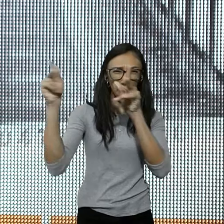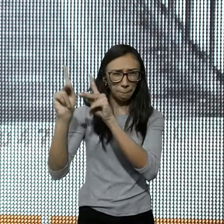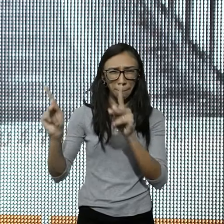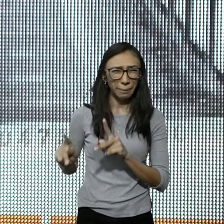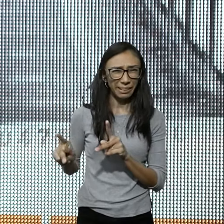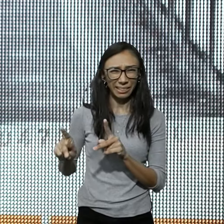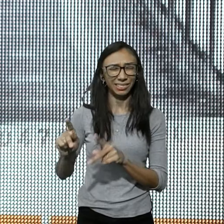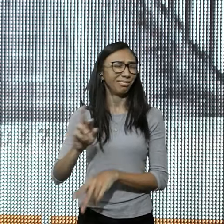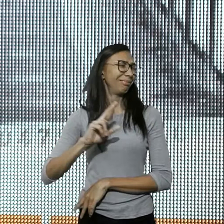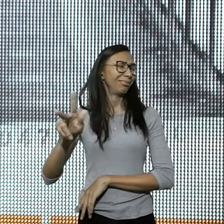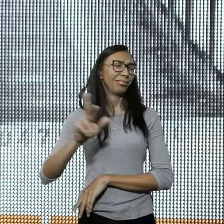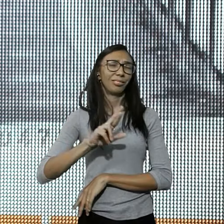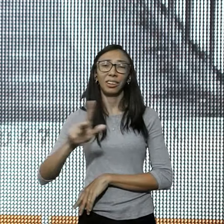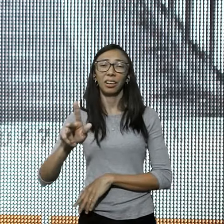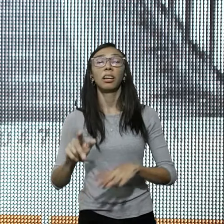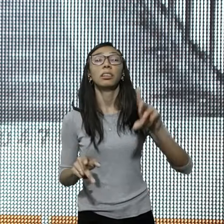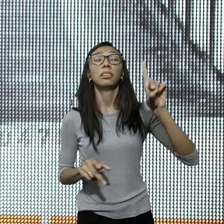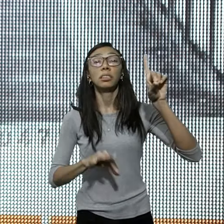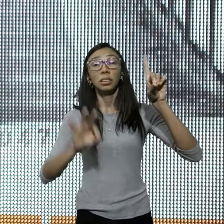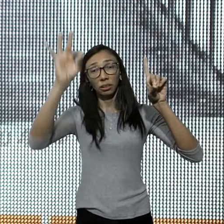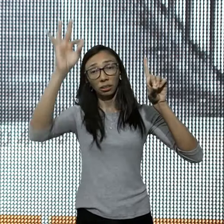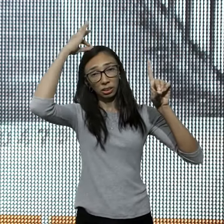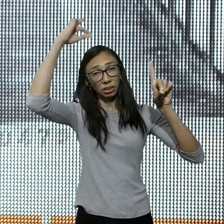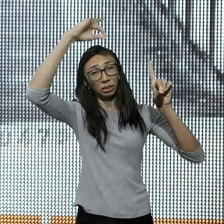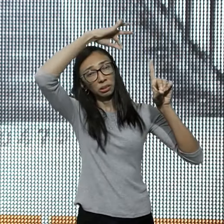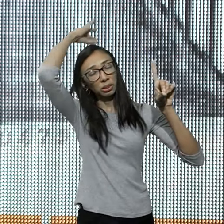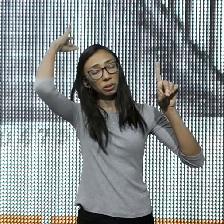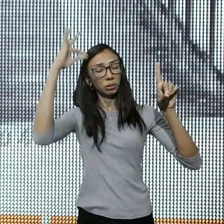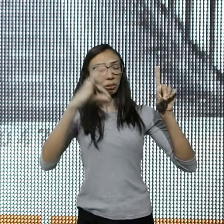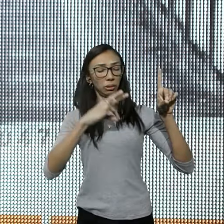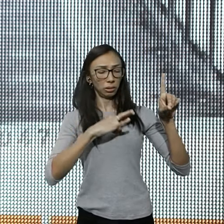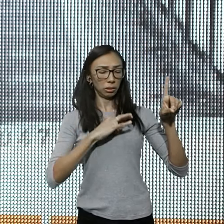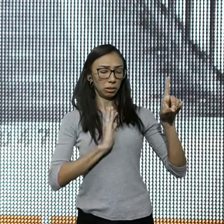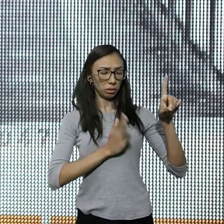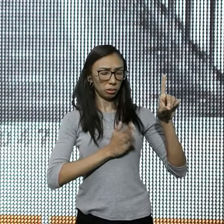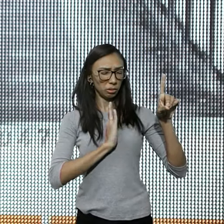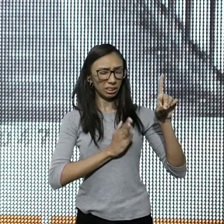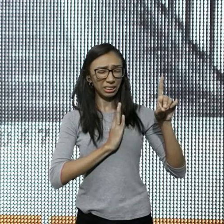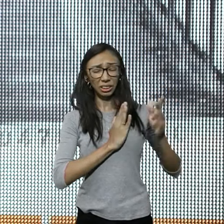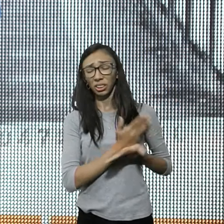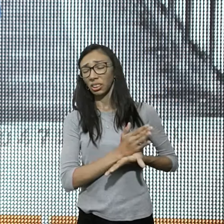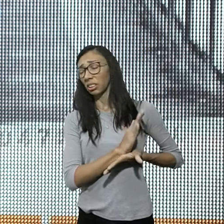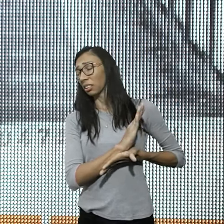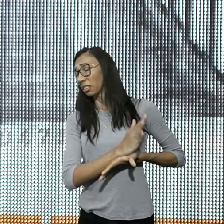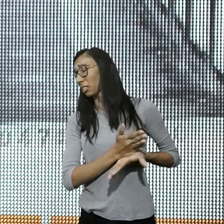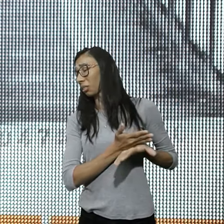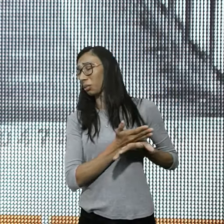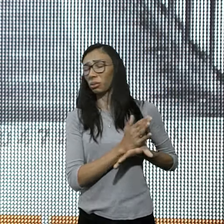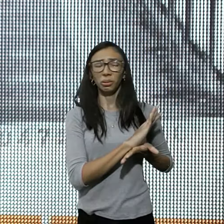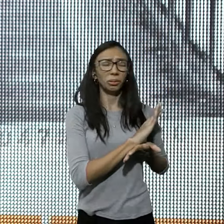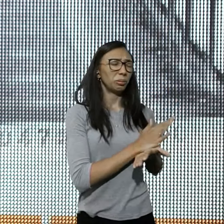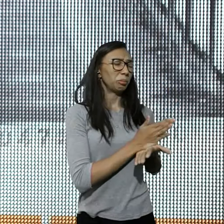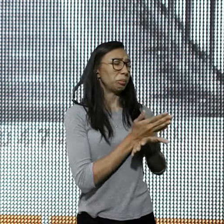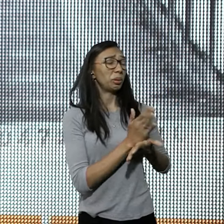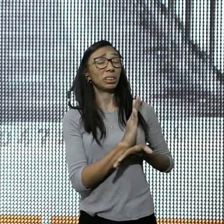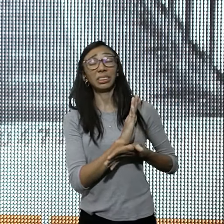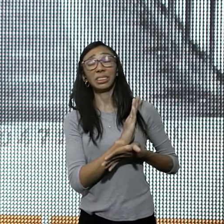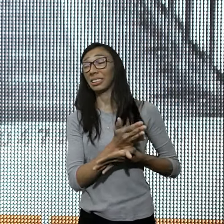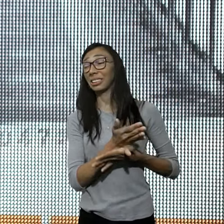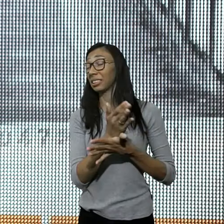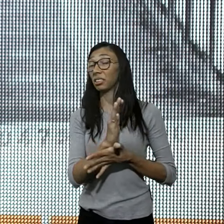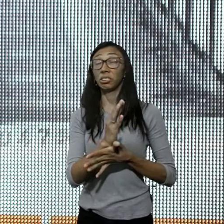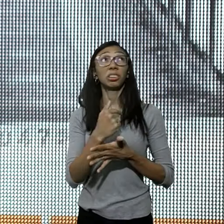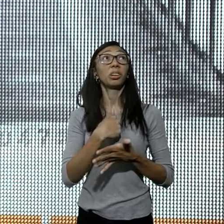a minha oração, que o Espírito Santo, enche o seu coração, de um santo, inconformismo, e que você, decida viver, para a